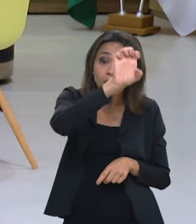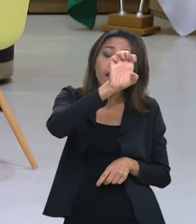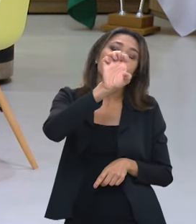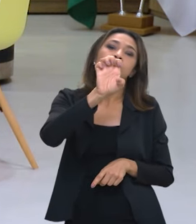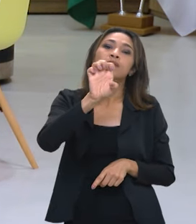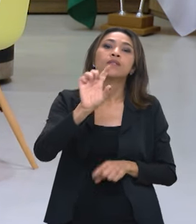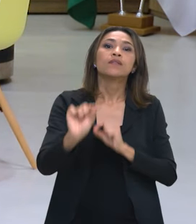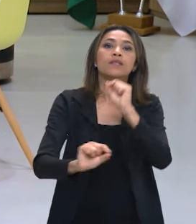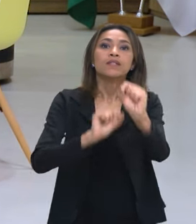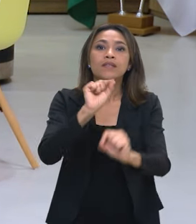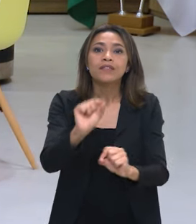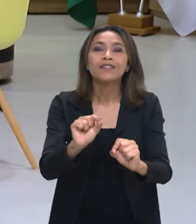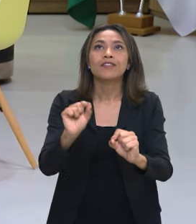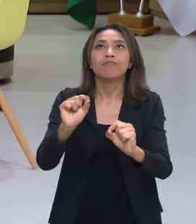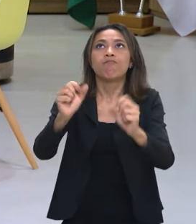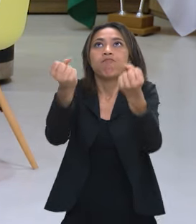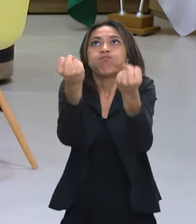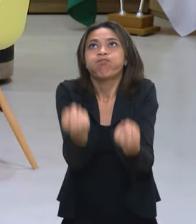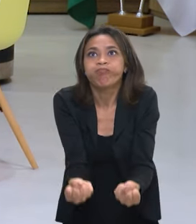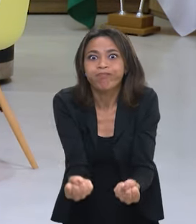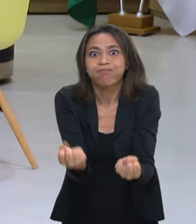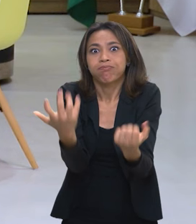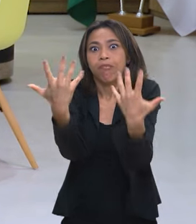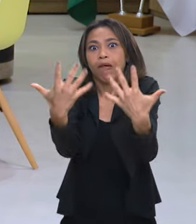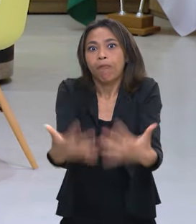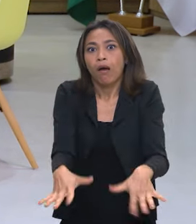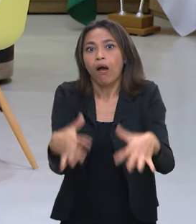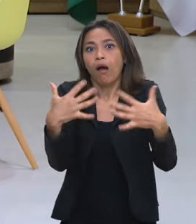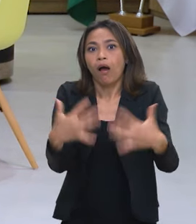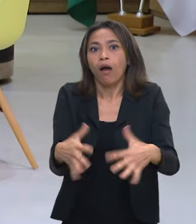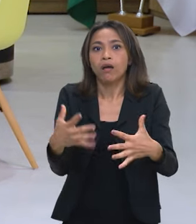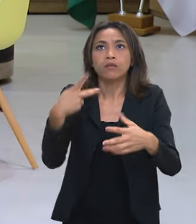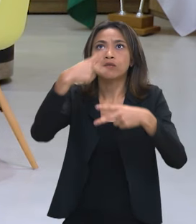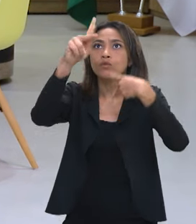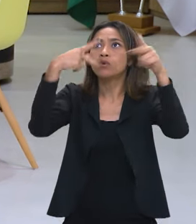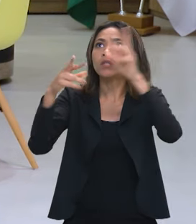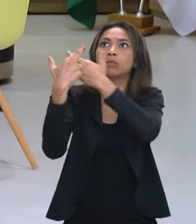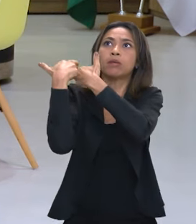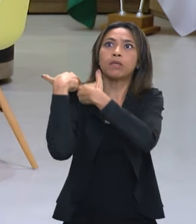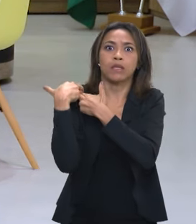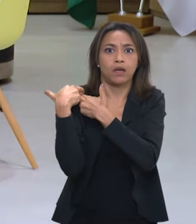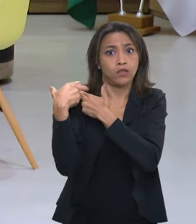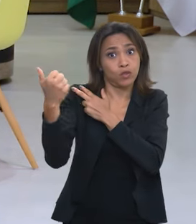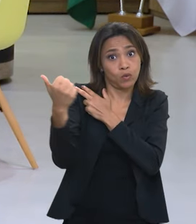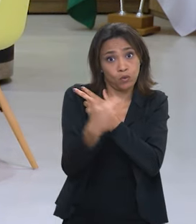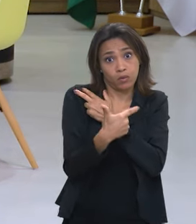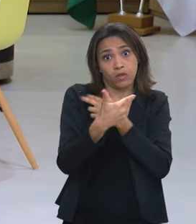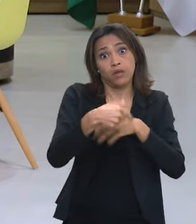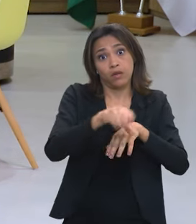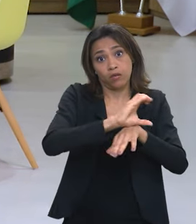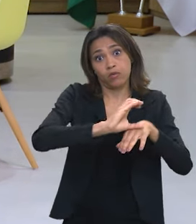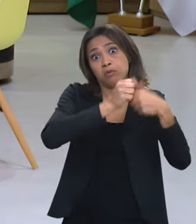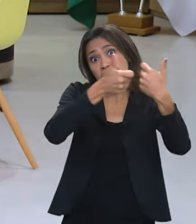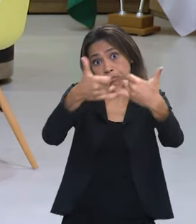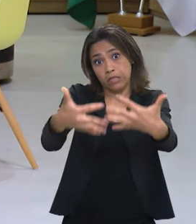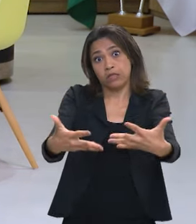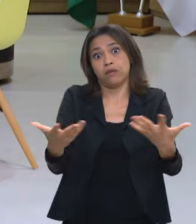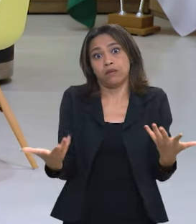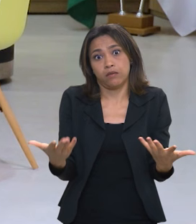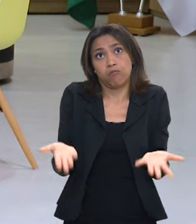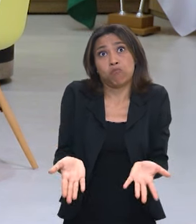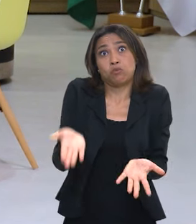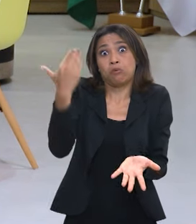que passaram a arcar com muito mais do que define a constituição que é a sua responsabilidade nós estamos